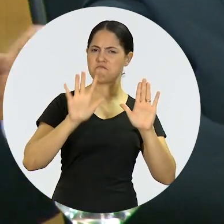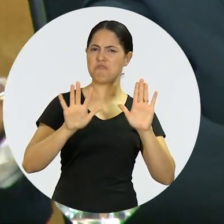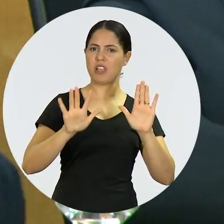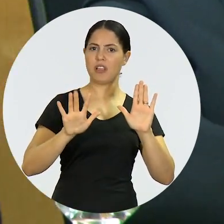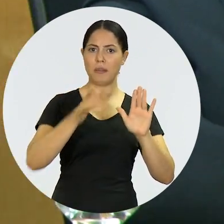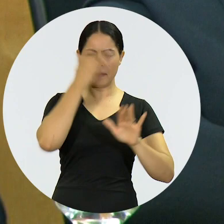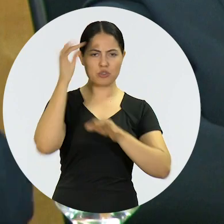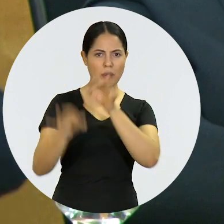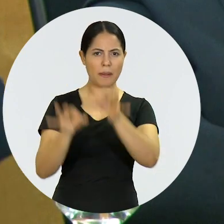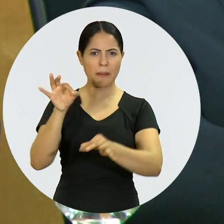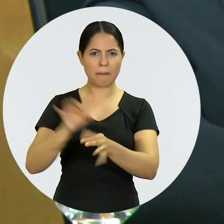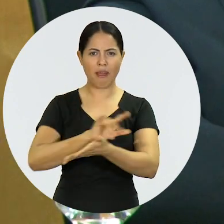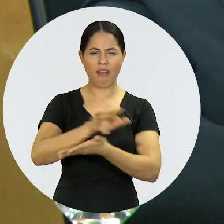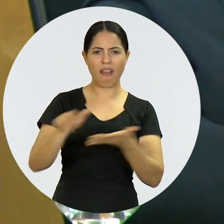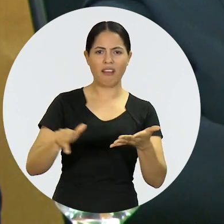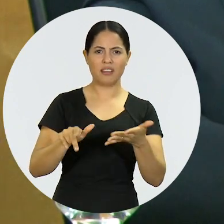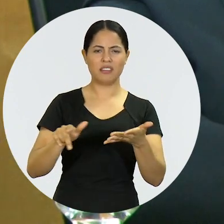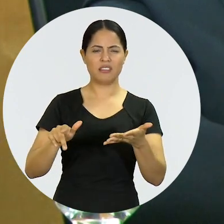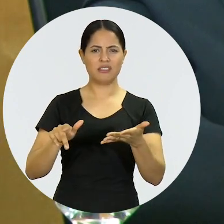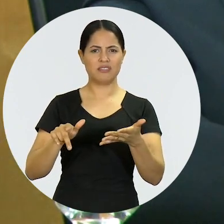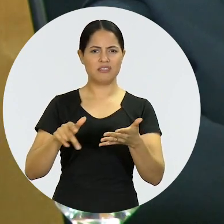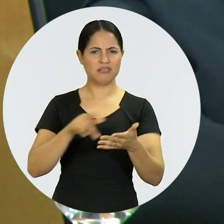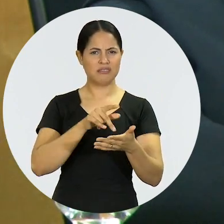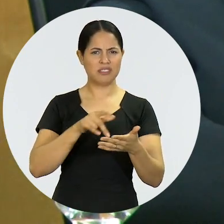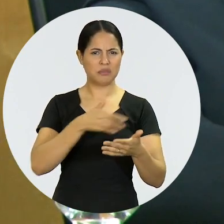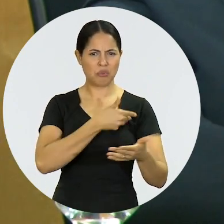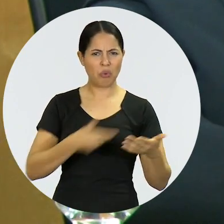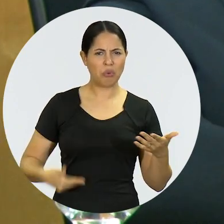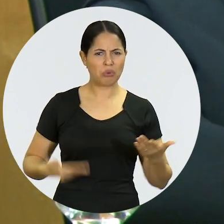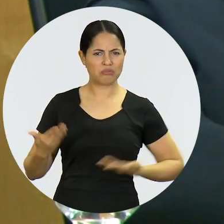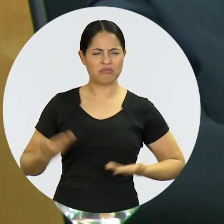ameaçar magistrados, para ameaçar agentes públicos,